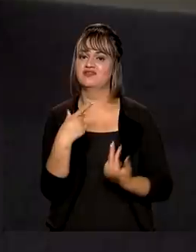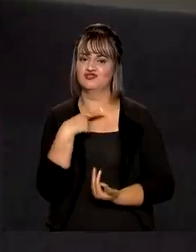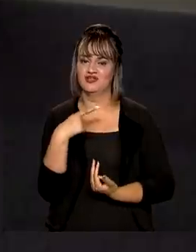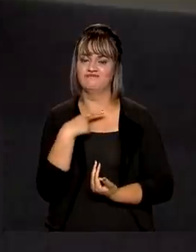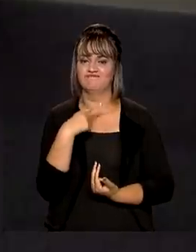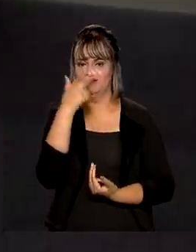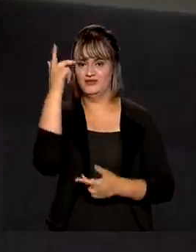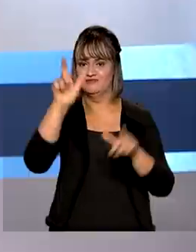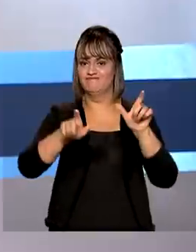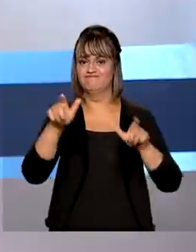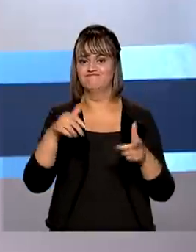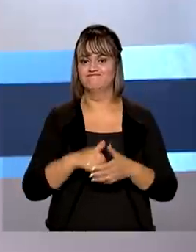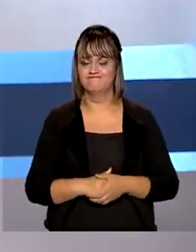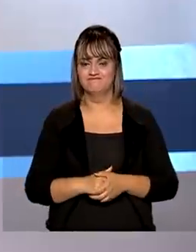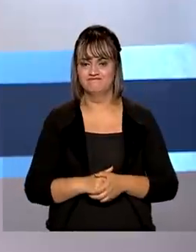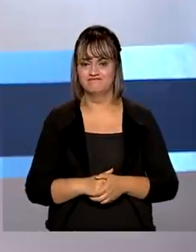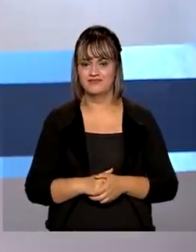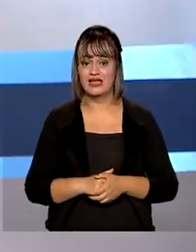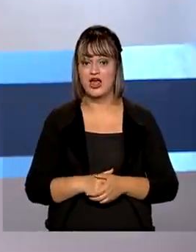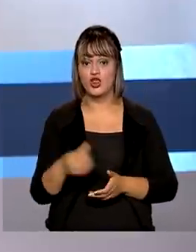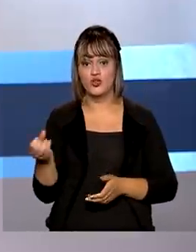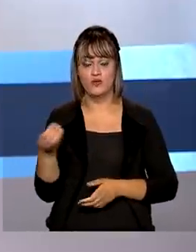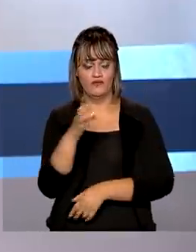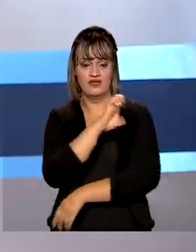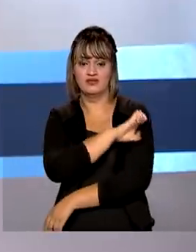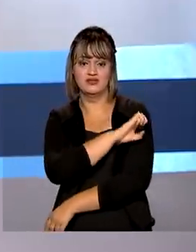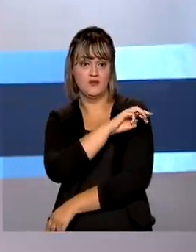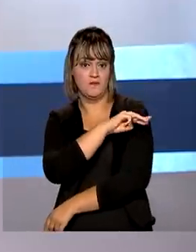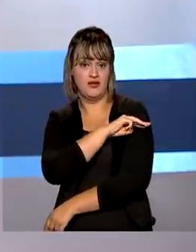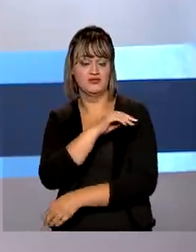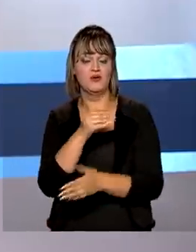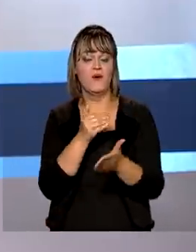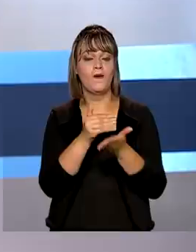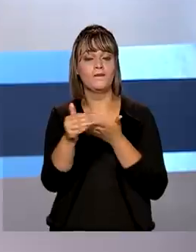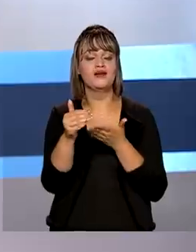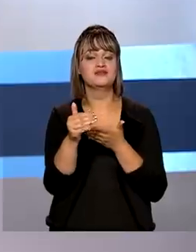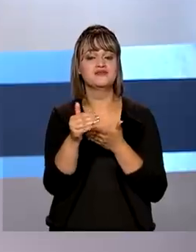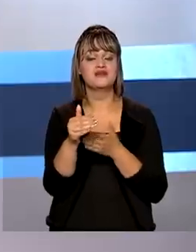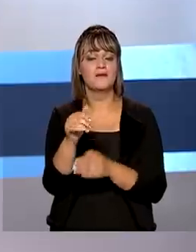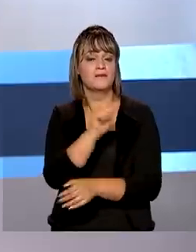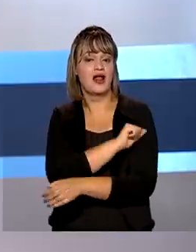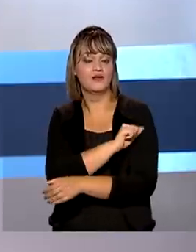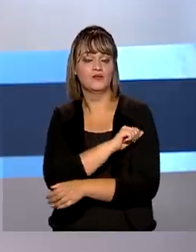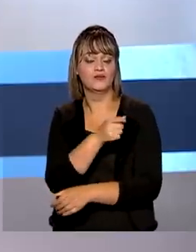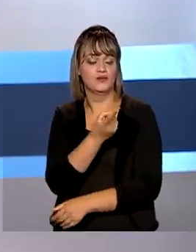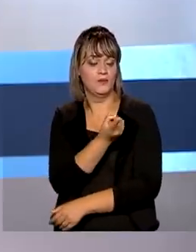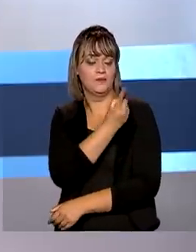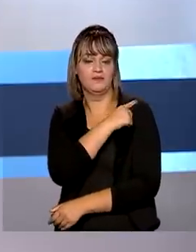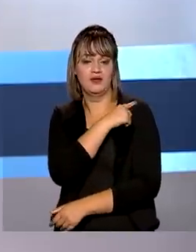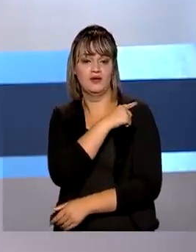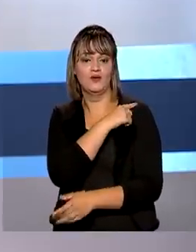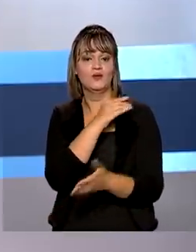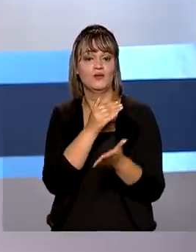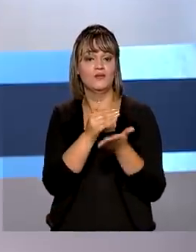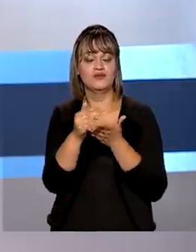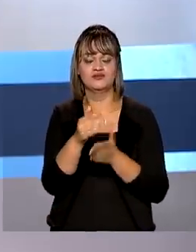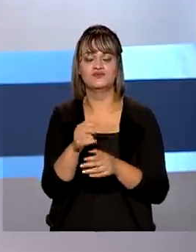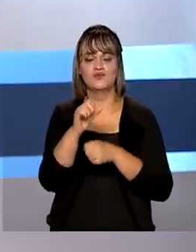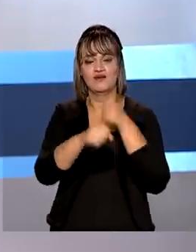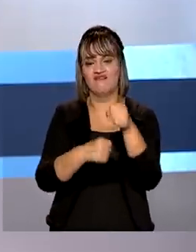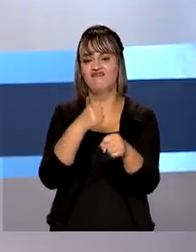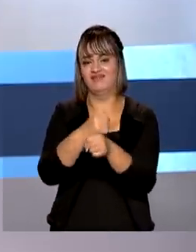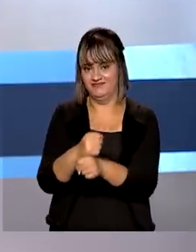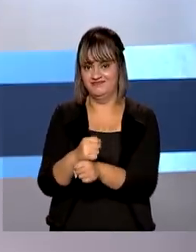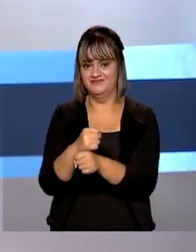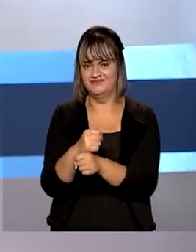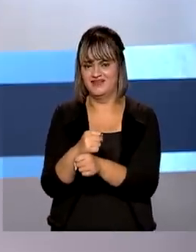com a agenda de trânsito. O novo ensino médio começa a ser oferecido aos alunos do primeiro ano, já no início de 2022.